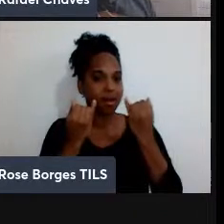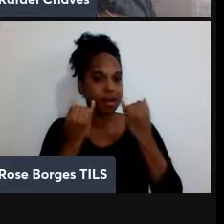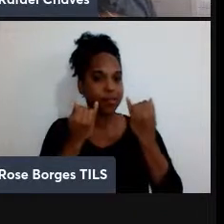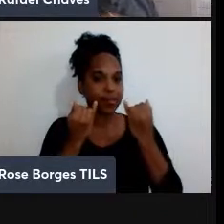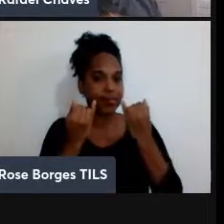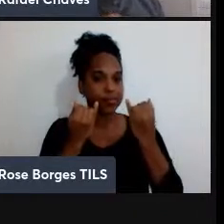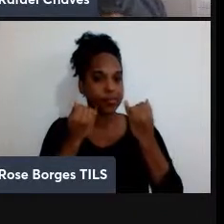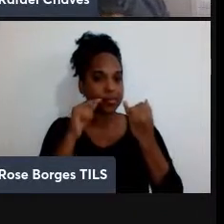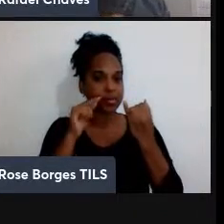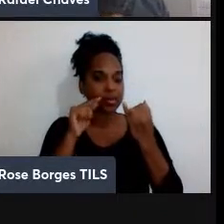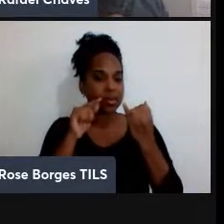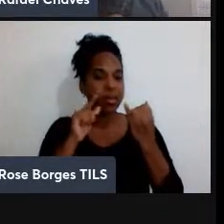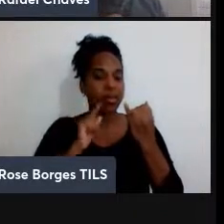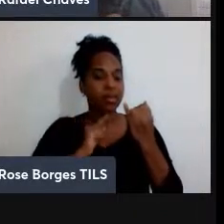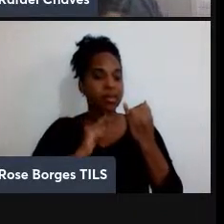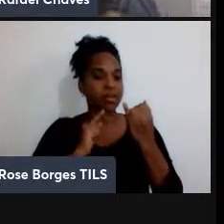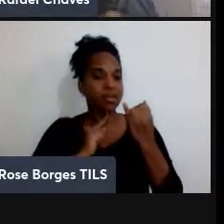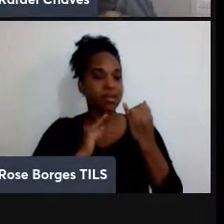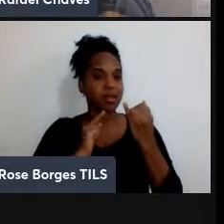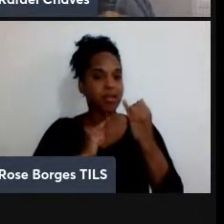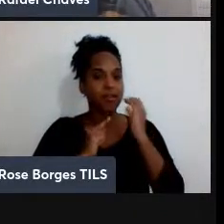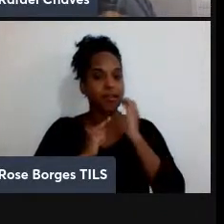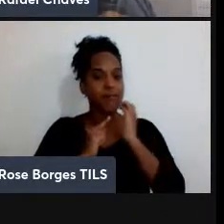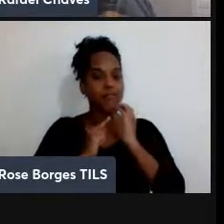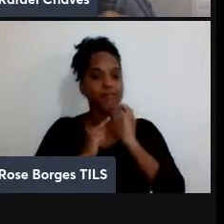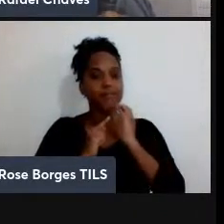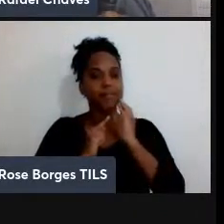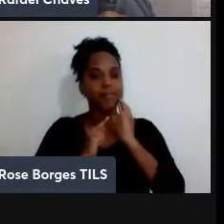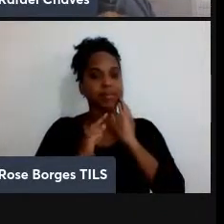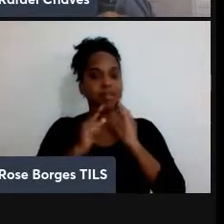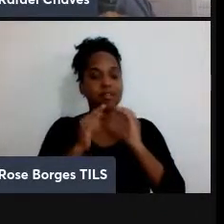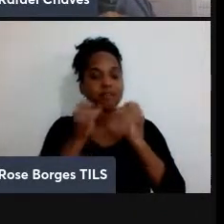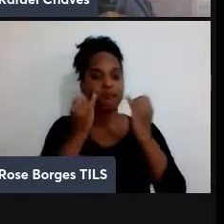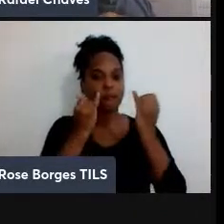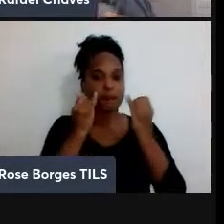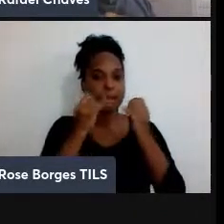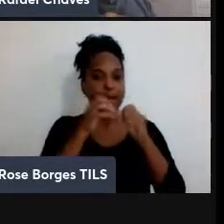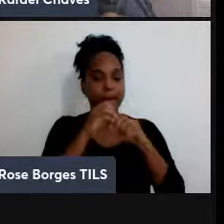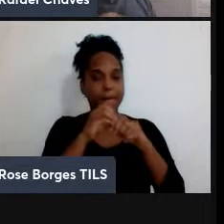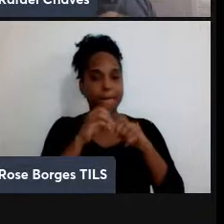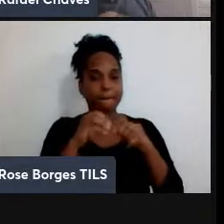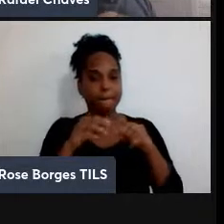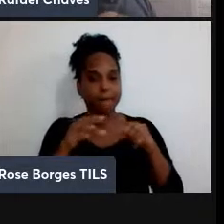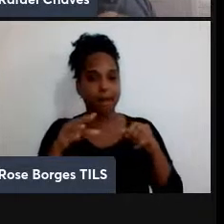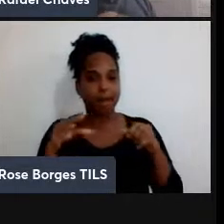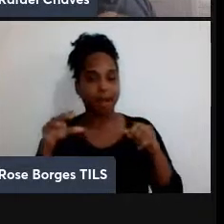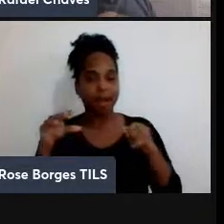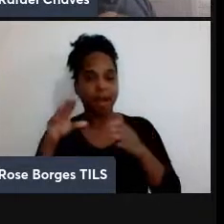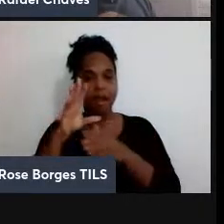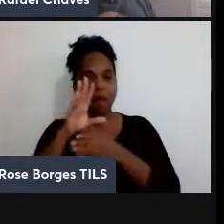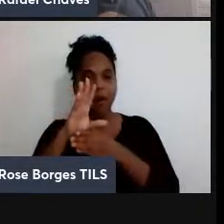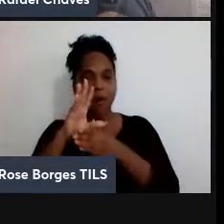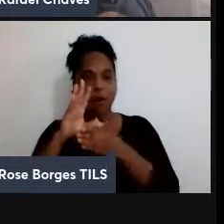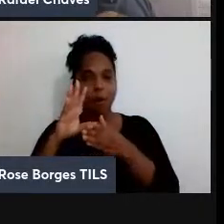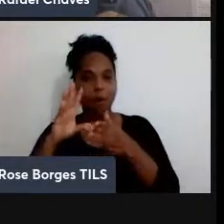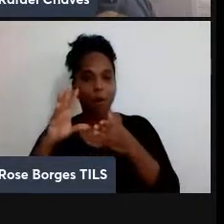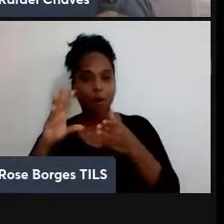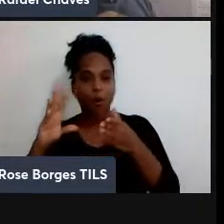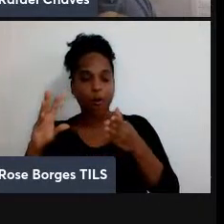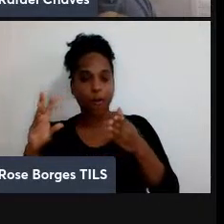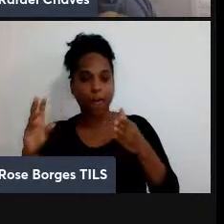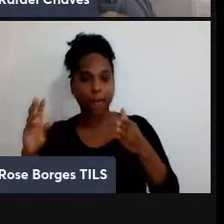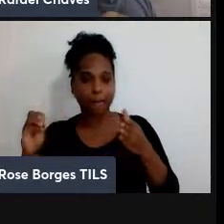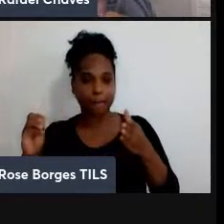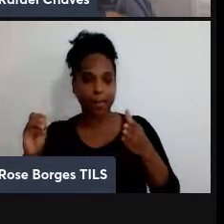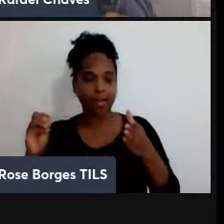dizendo que um spin está apontando para cima, e na saída dessa máquina de cópia, eu gostaria de ter o meu estado original e uma cópia